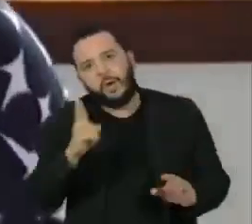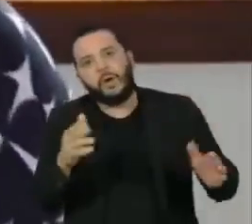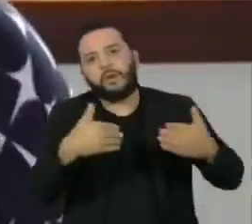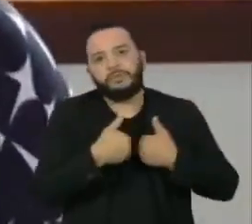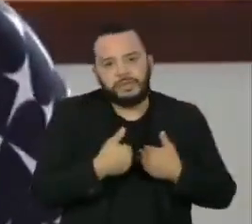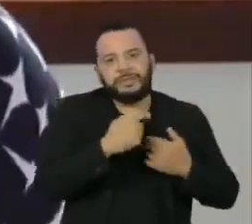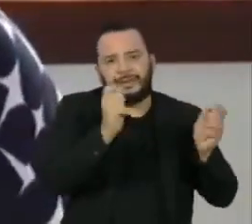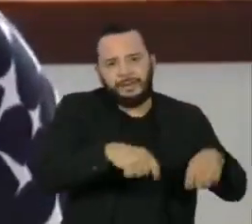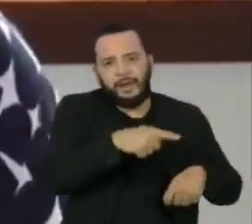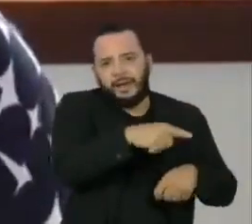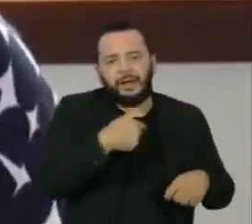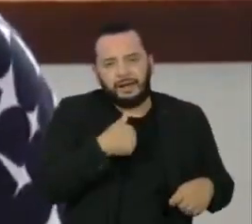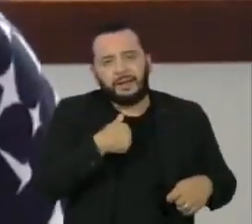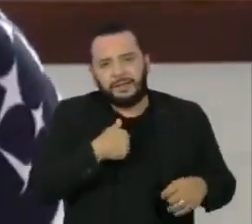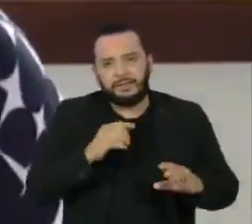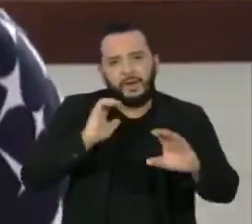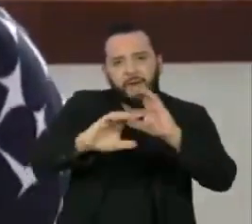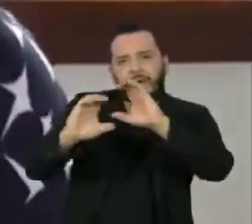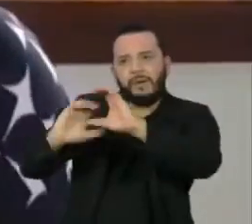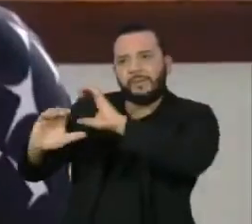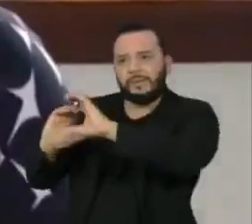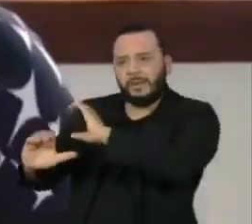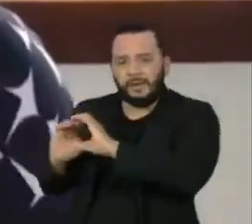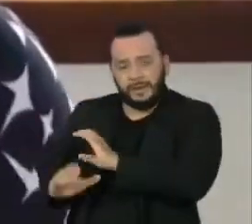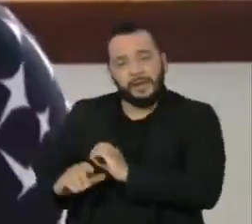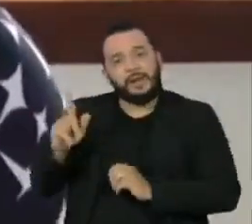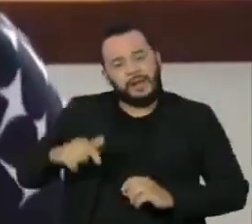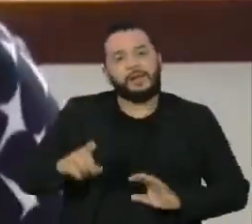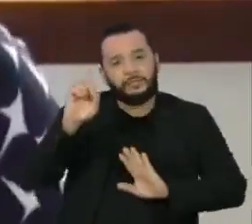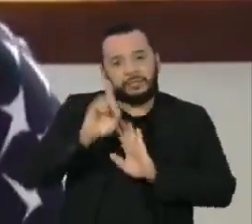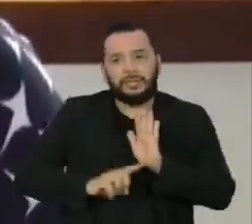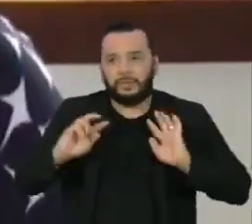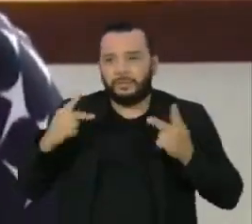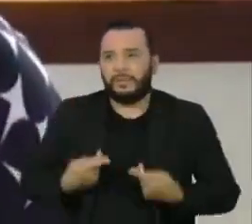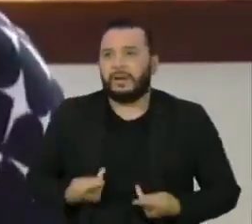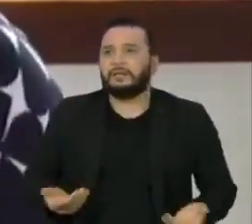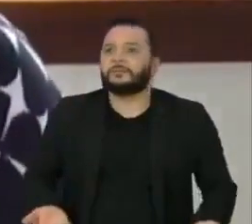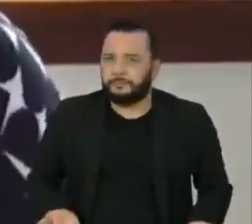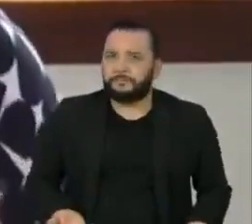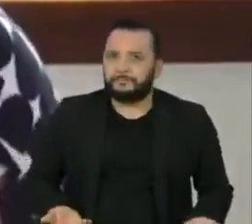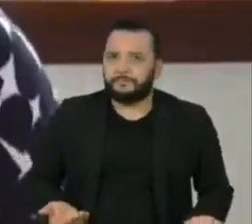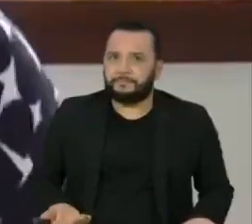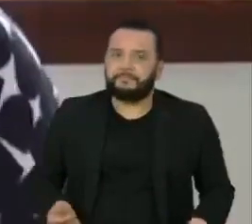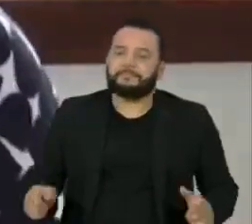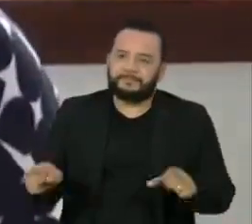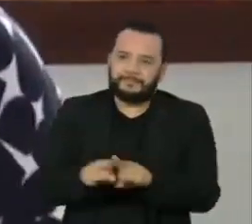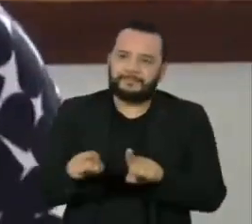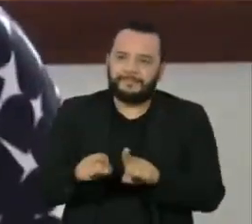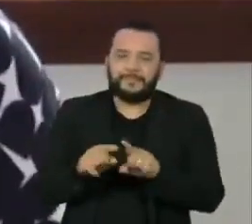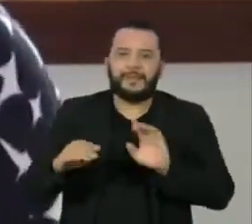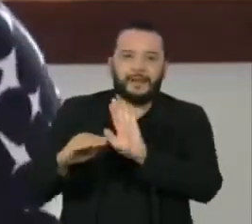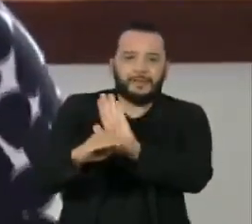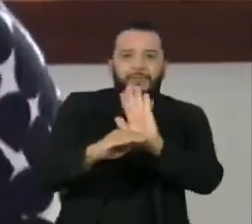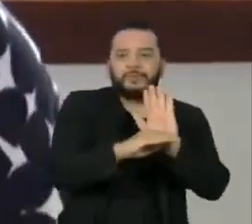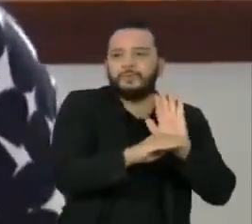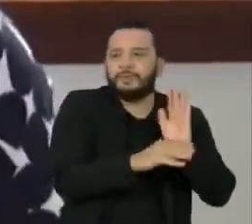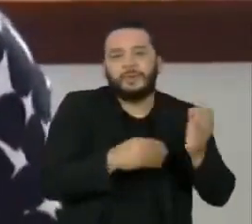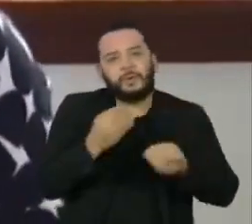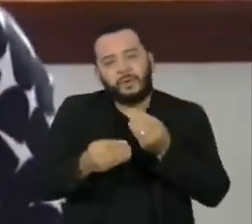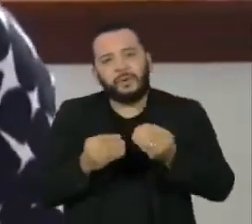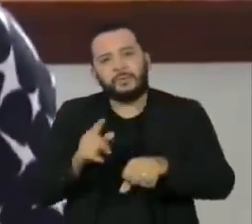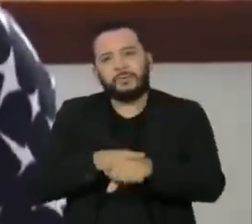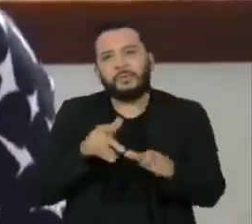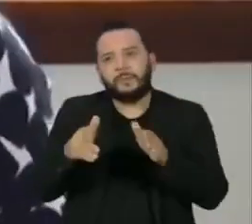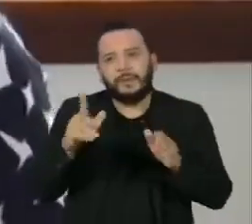possibilidade das pessoas se comunicarem. Porque além de ser um direito humano básico, isso vai facilitar até para situações mais